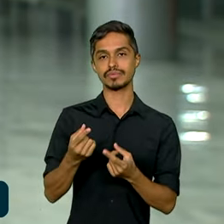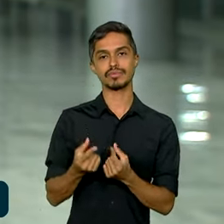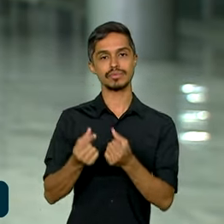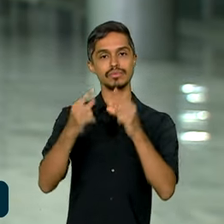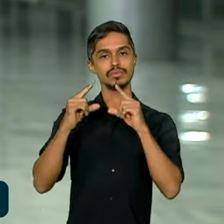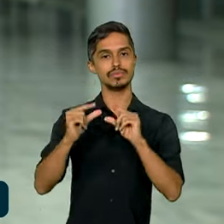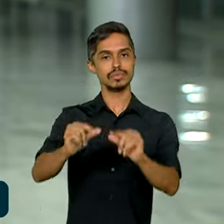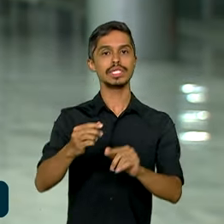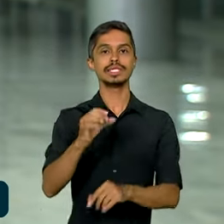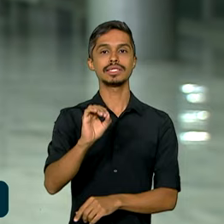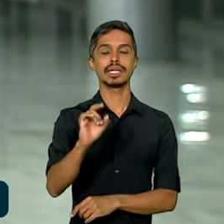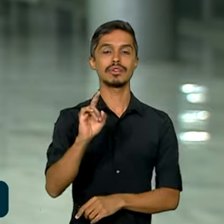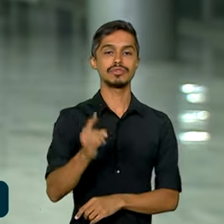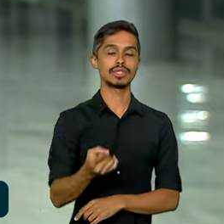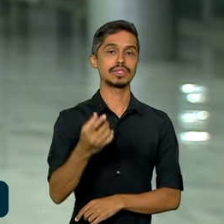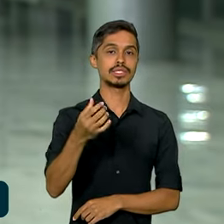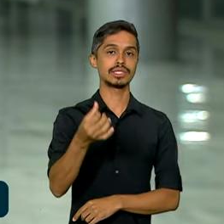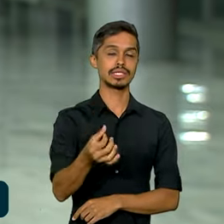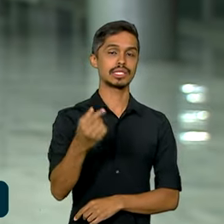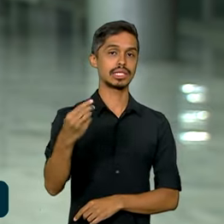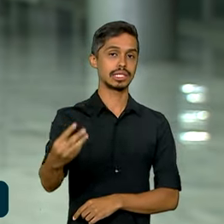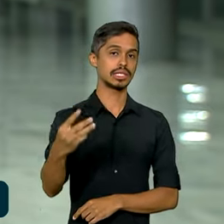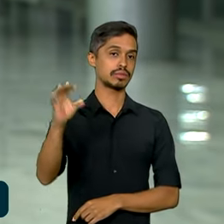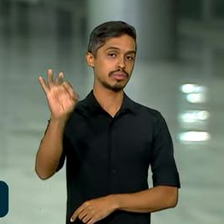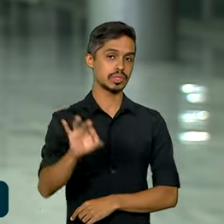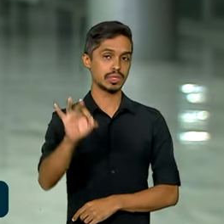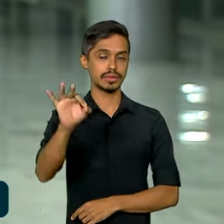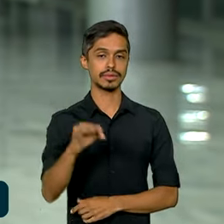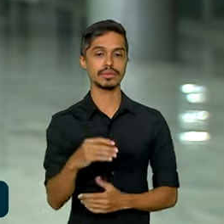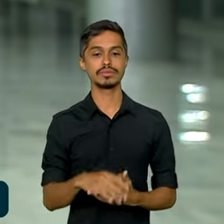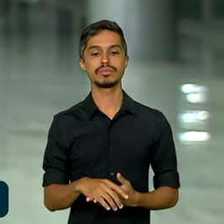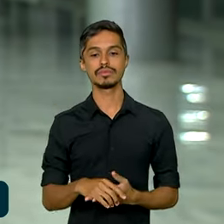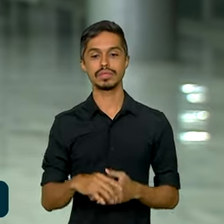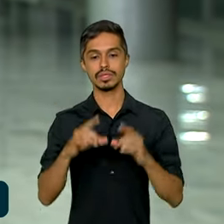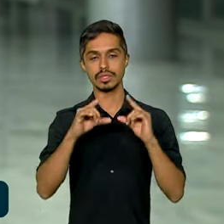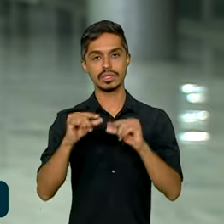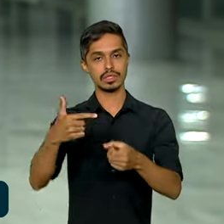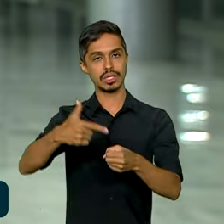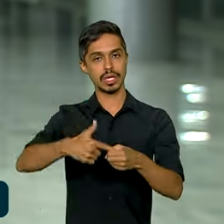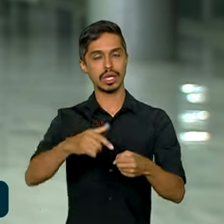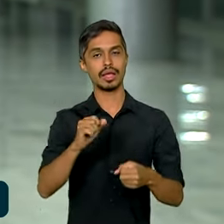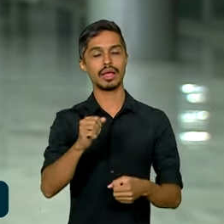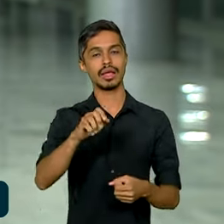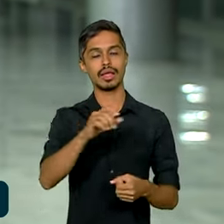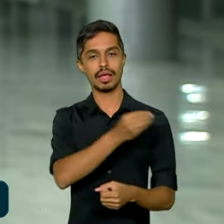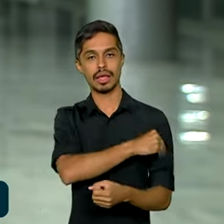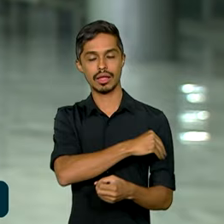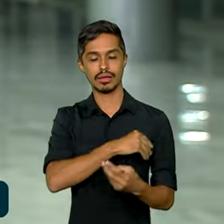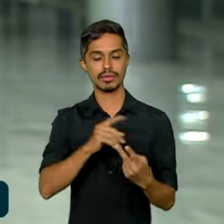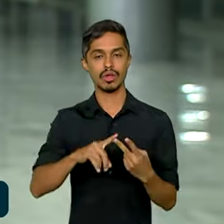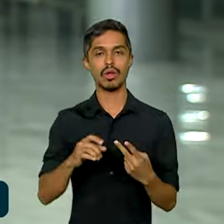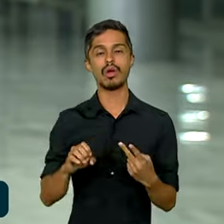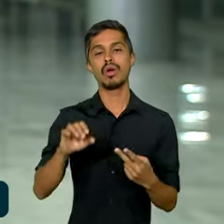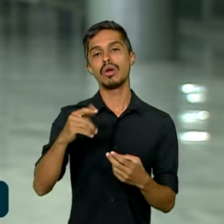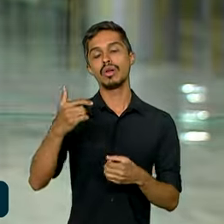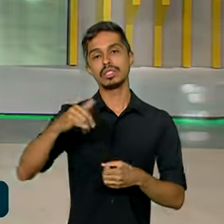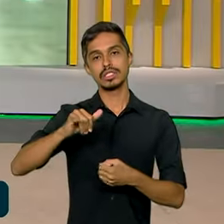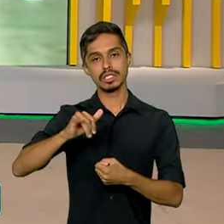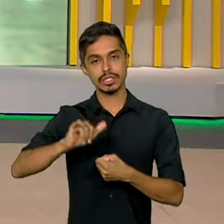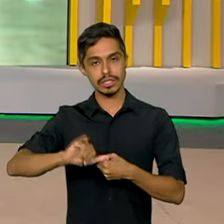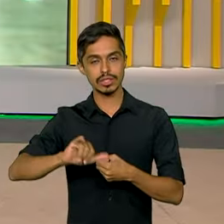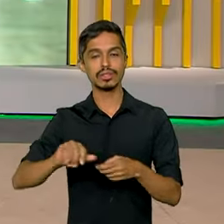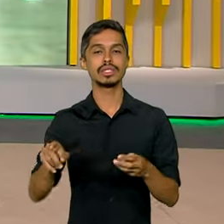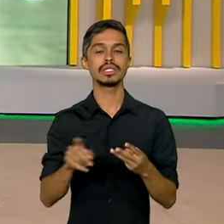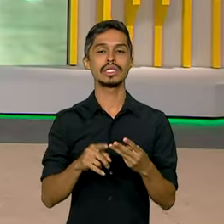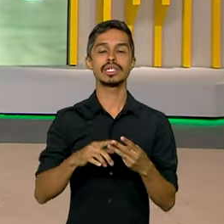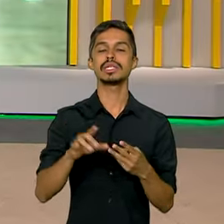de 0,63% com quedas no etanol, óleo diesel e gasolina. Volto com você, Roberto.